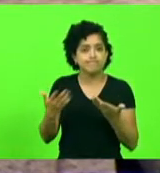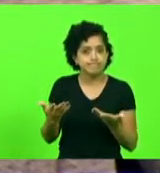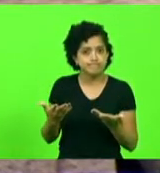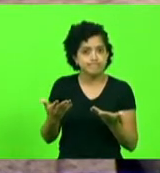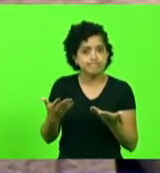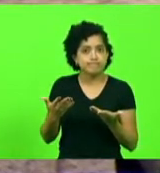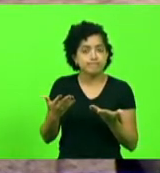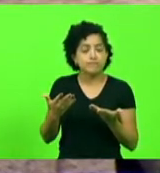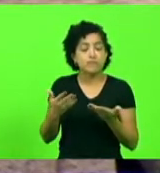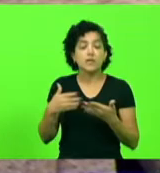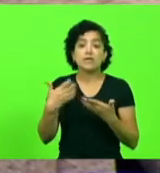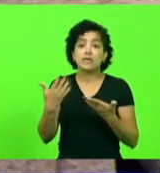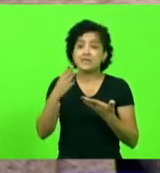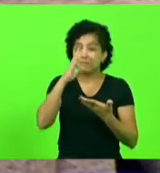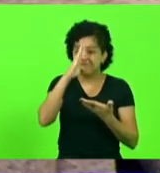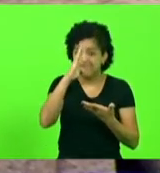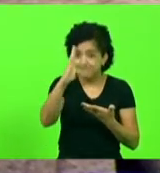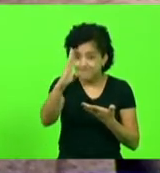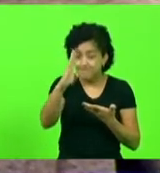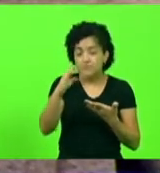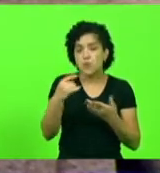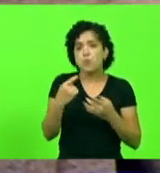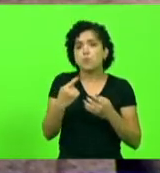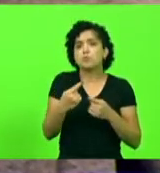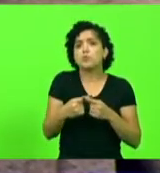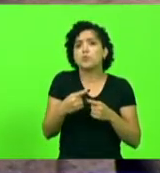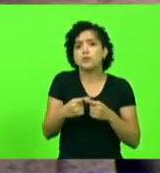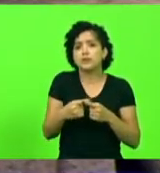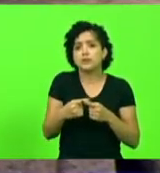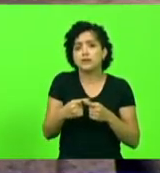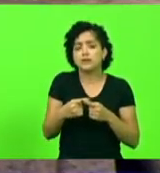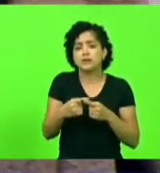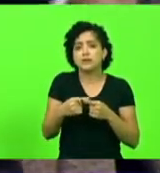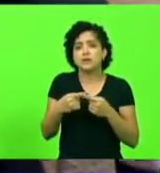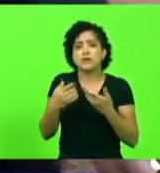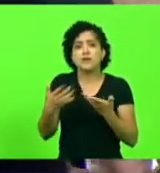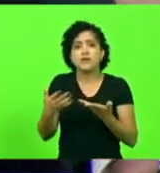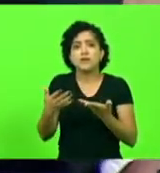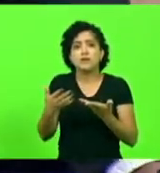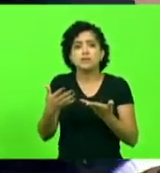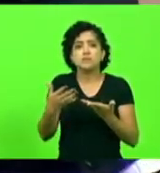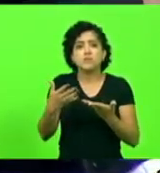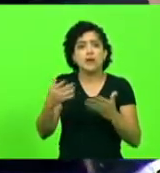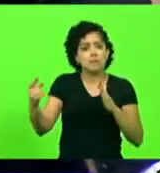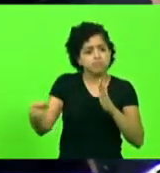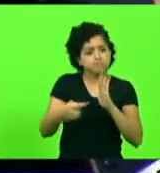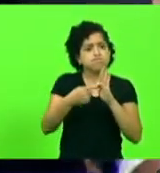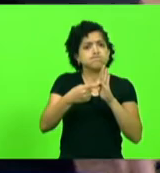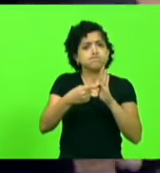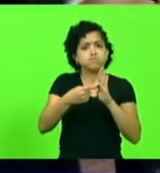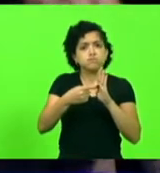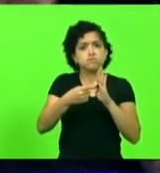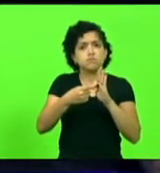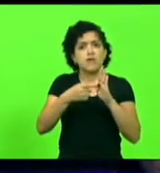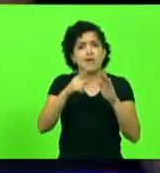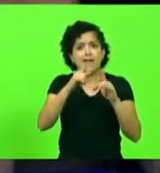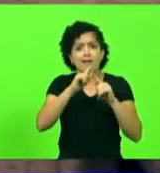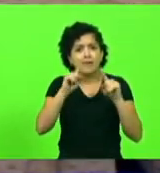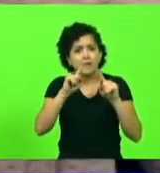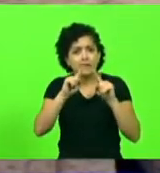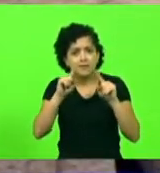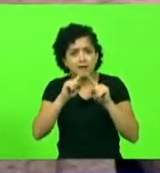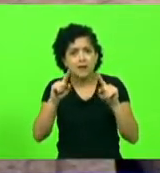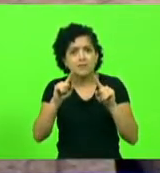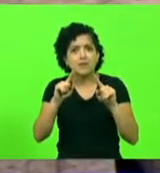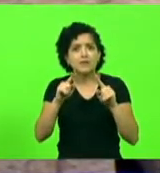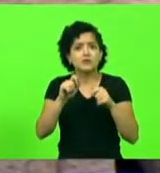razão? E, principalmente, por que atendem quando nós fazemos a reclamação, quando a crítica vem à tona? Por